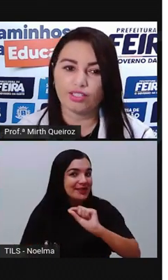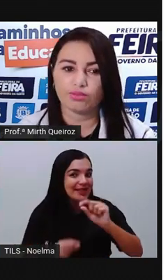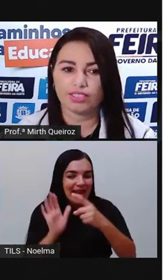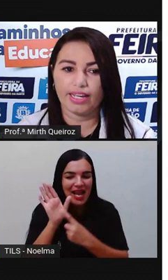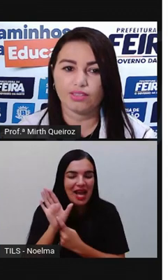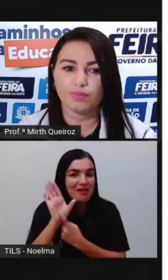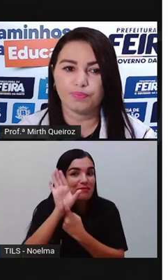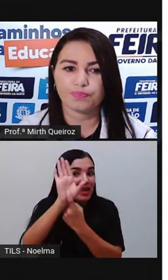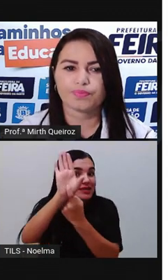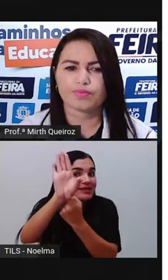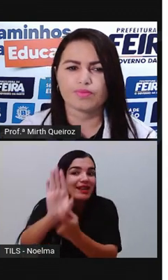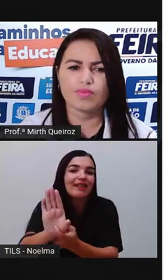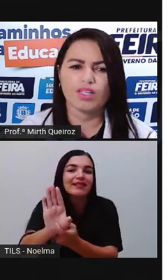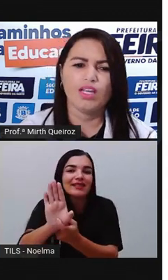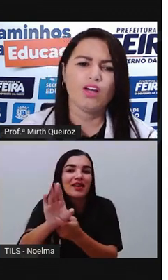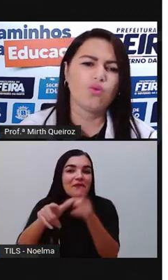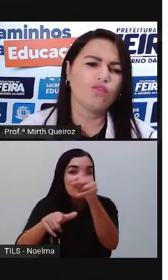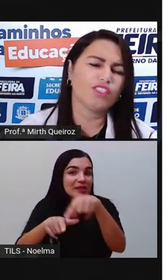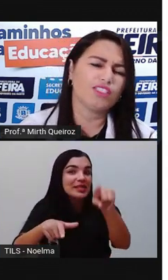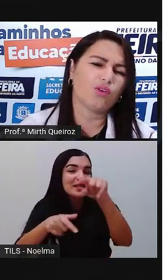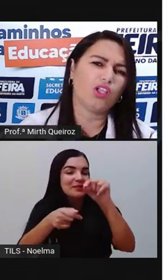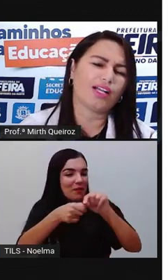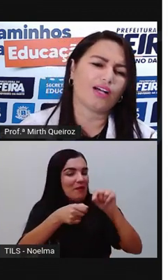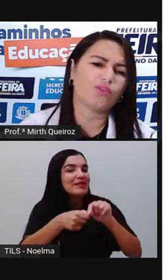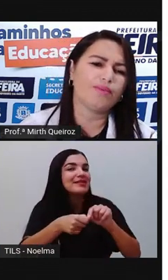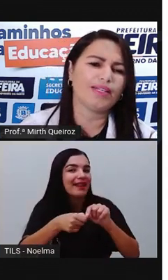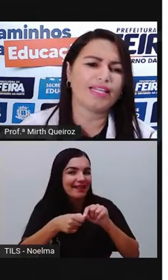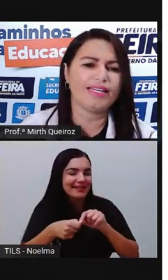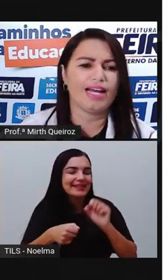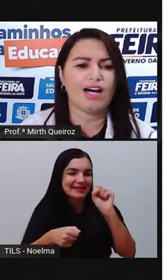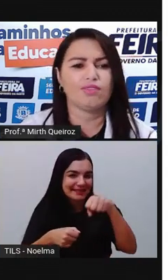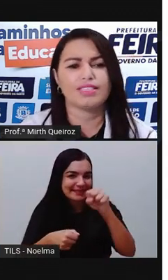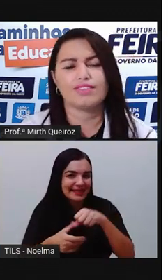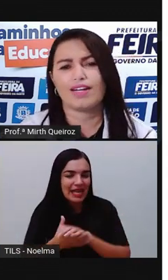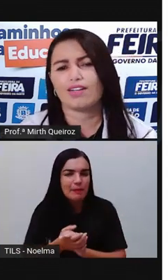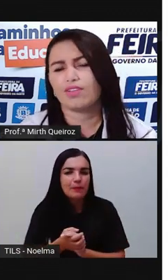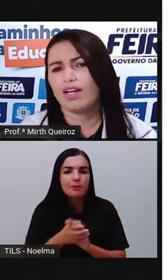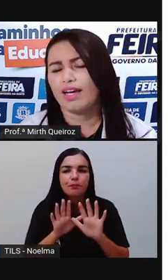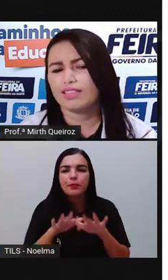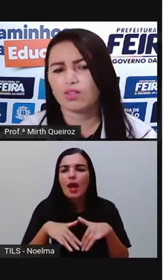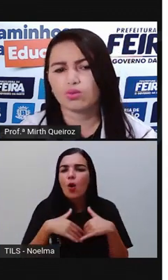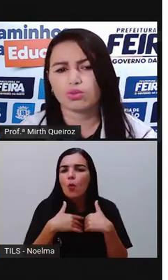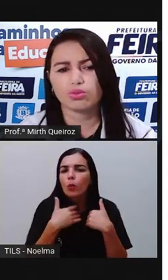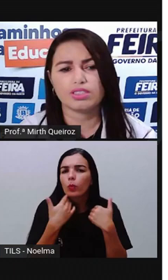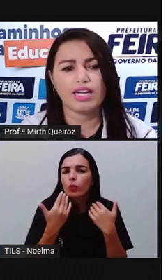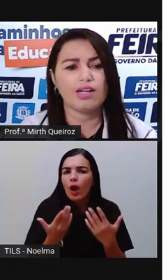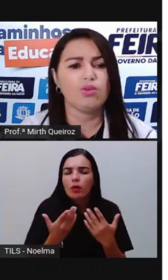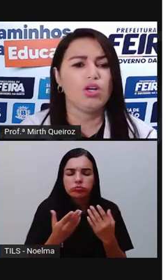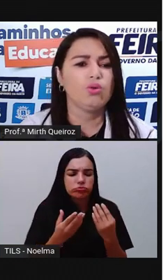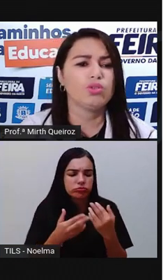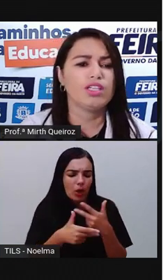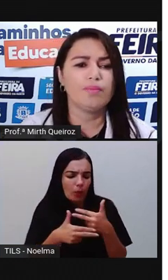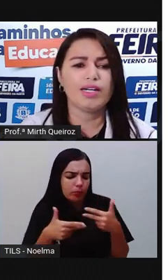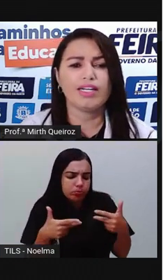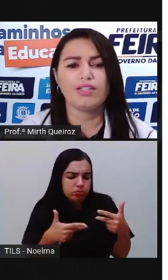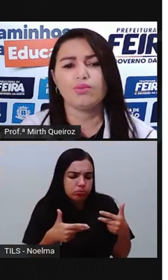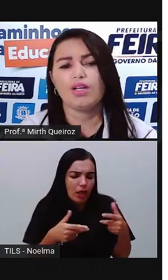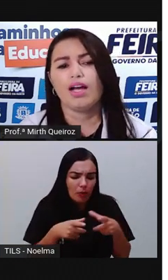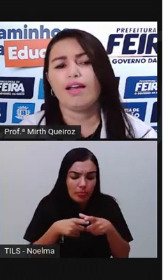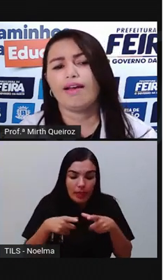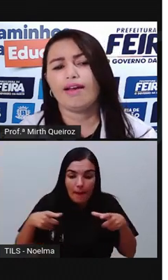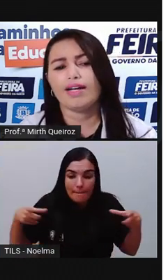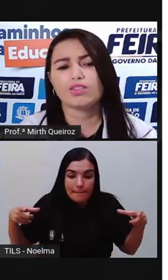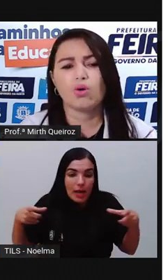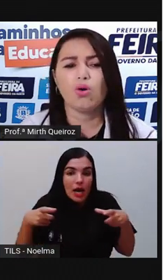engenho, certo? Vocês vão colocar com que material vocês farão essa construção, o tamanho,